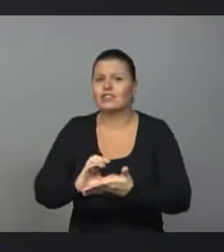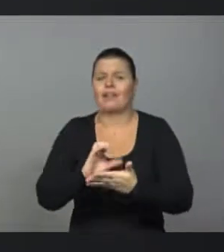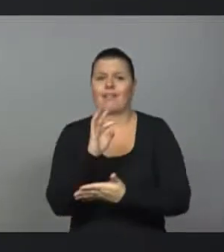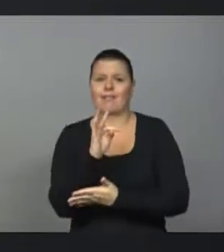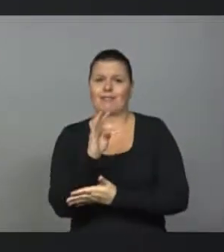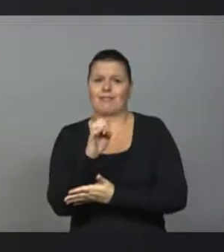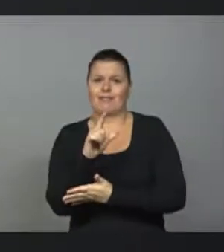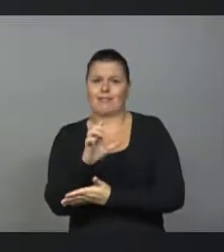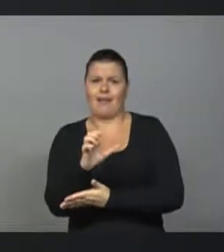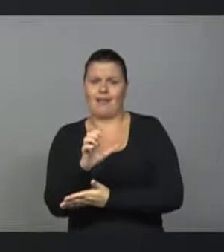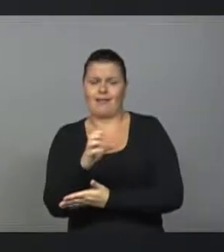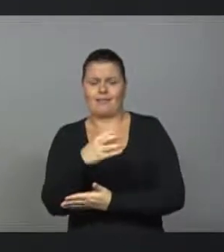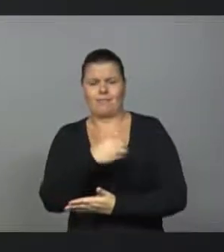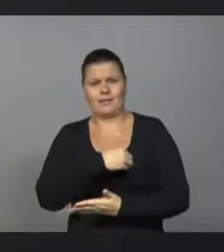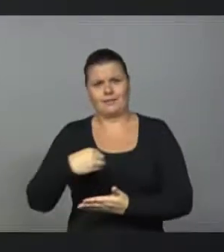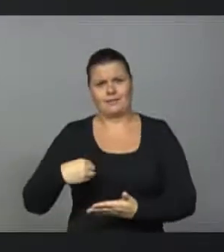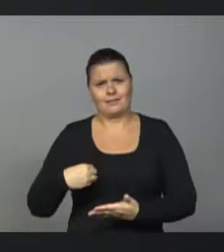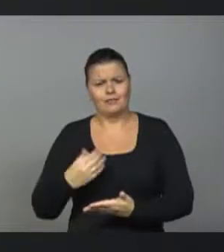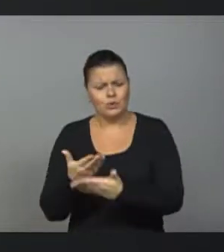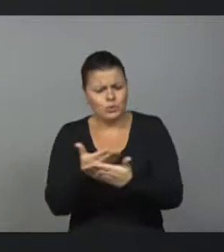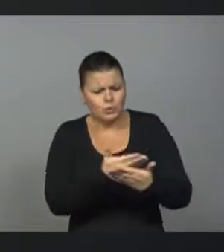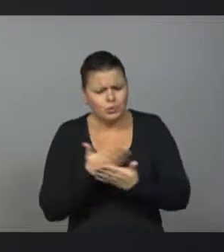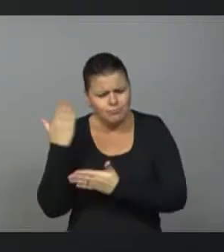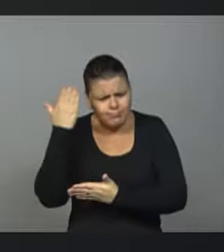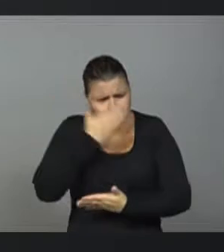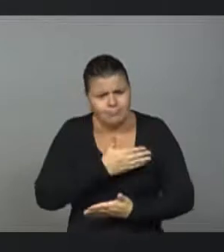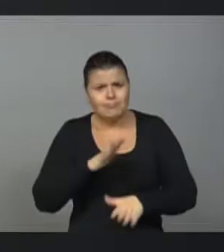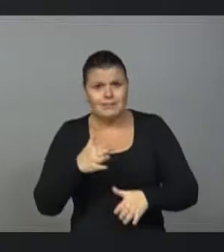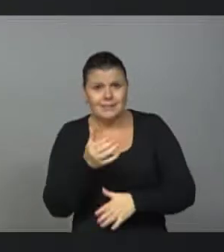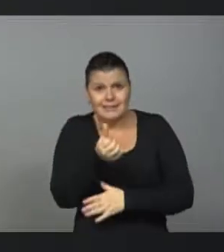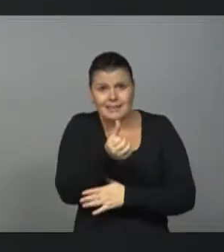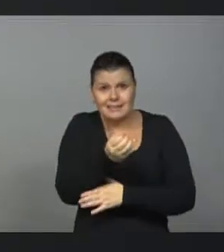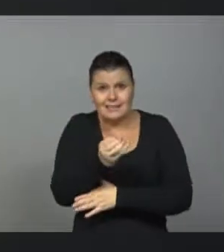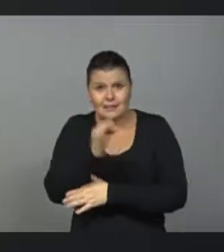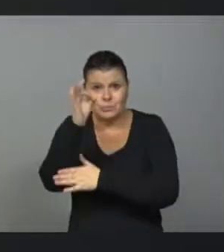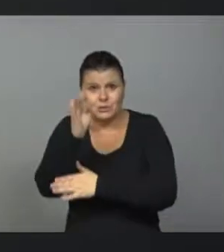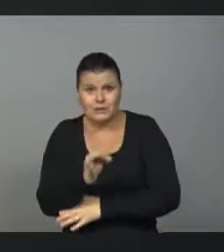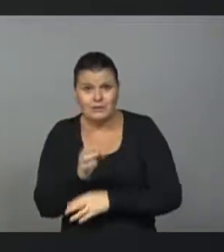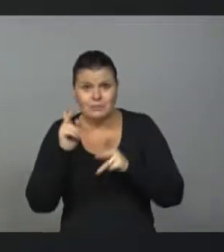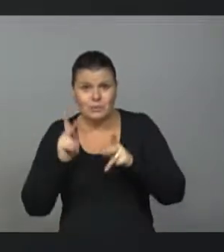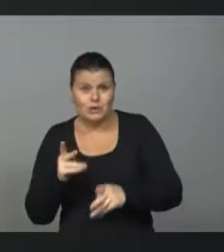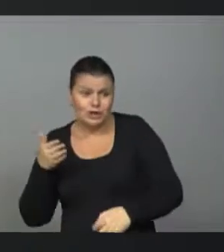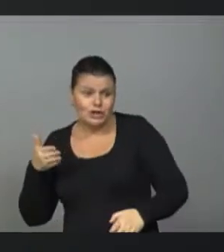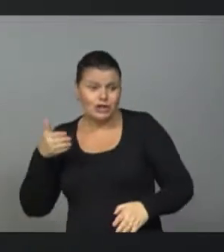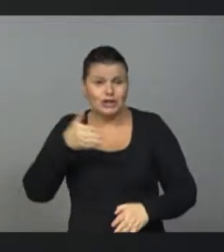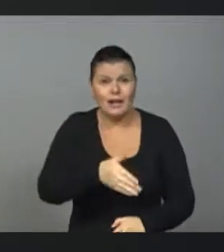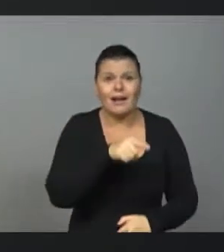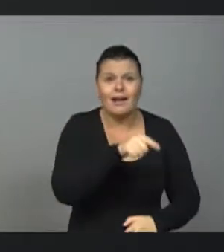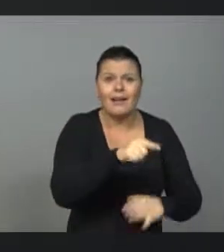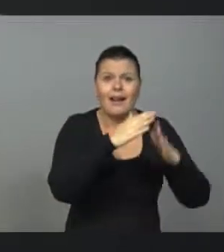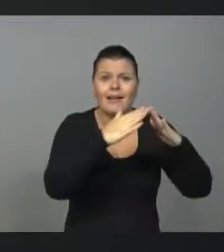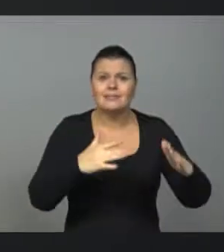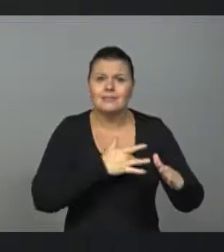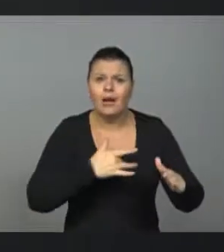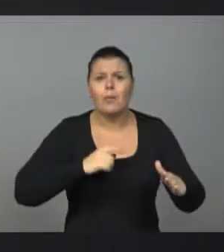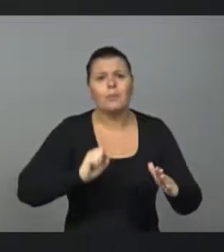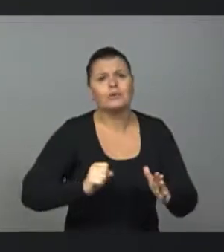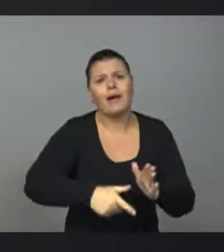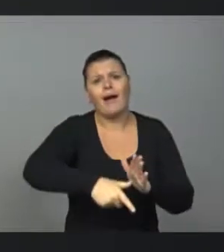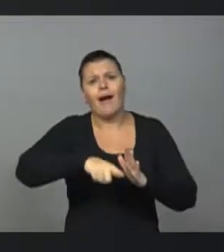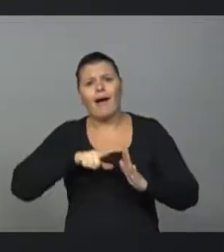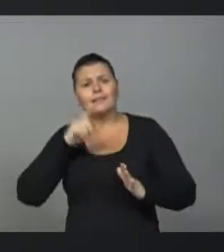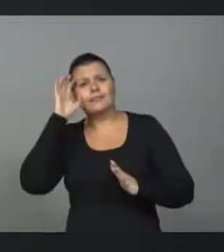Estudos mostram que a gente poderia reduzir de 50% a 60% dos casos que chegam nas unidades de pronto atendimento, que poderiam ser resolvidos pelo clínico geral